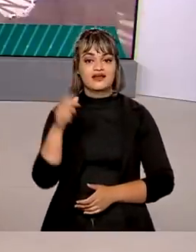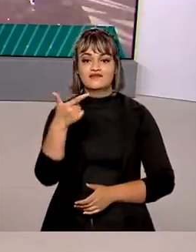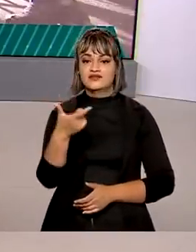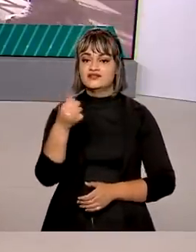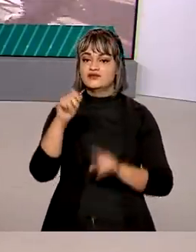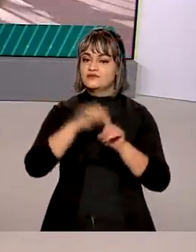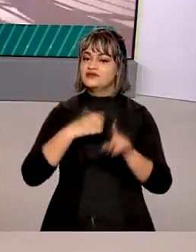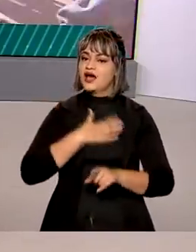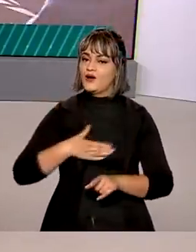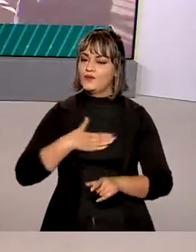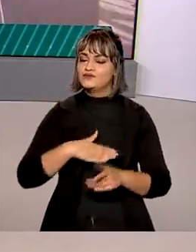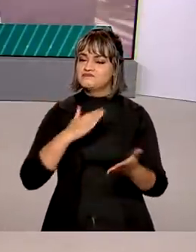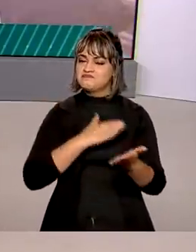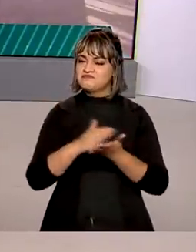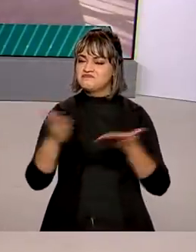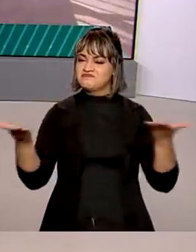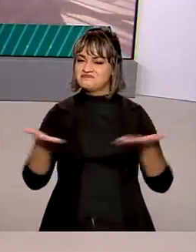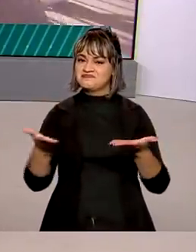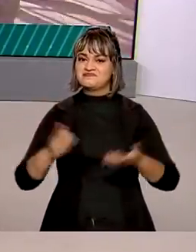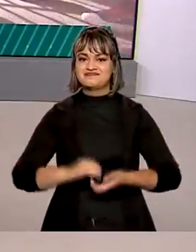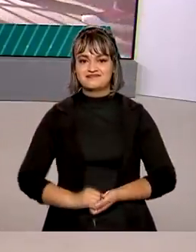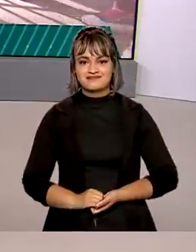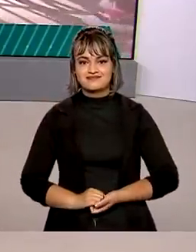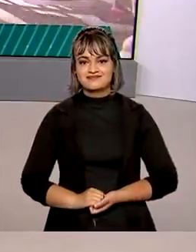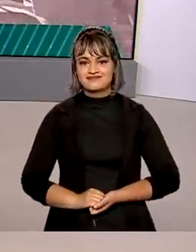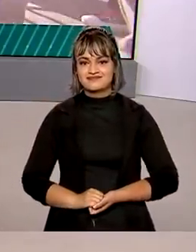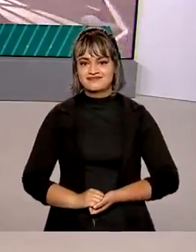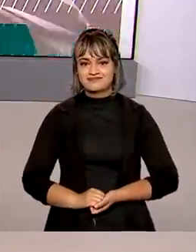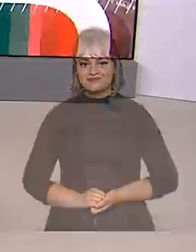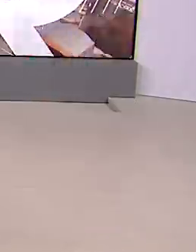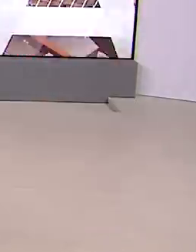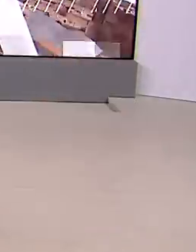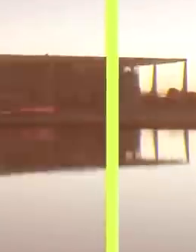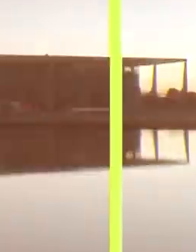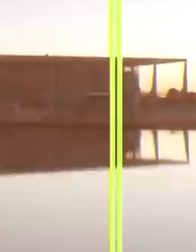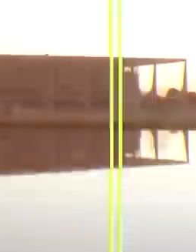26 de agosto de 2021, o Brasil em Dia já está no ar.